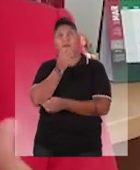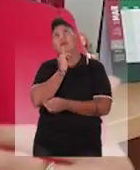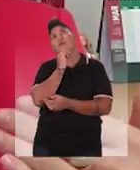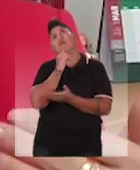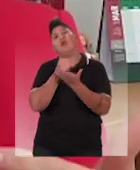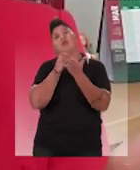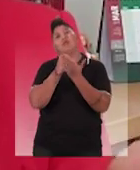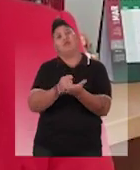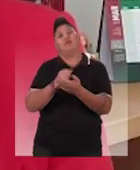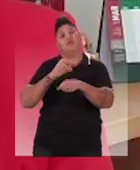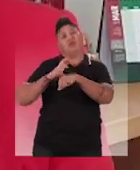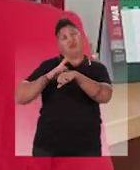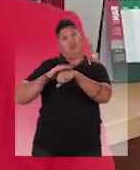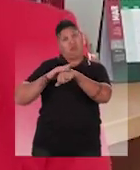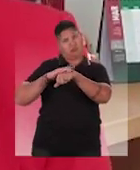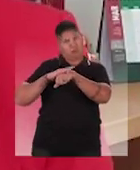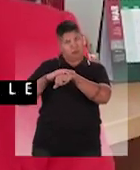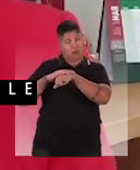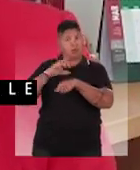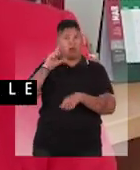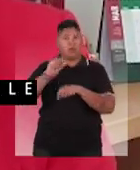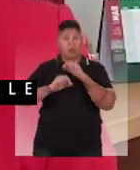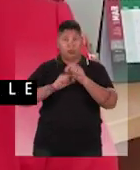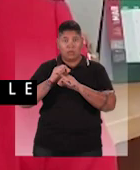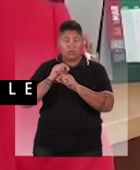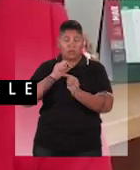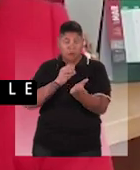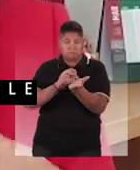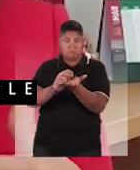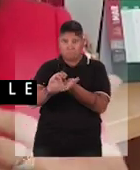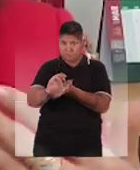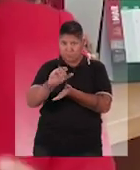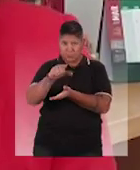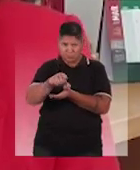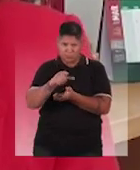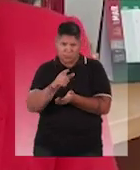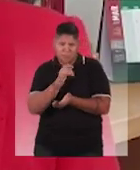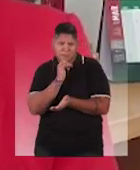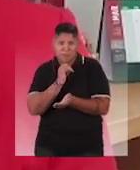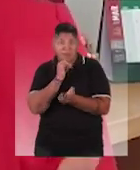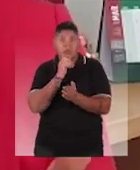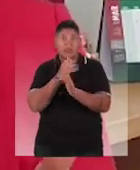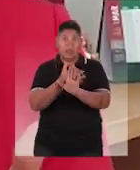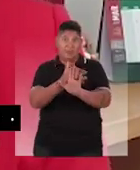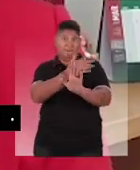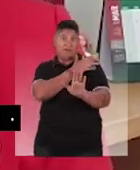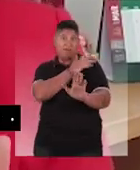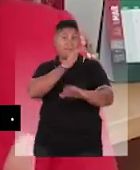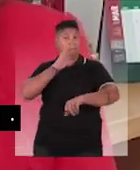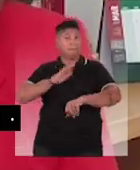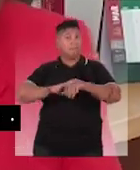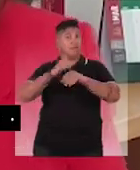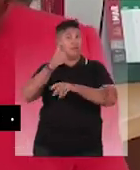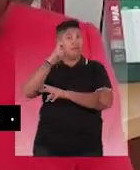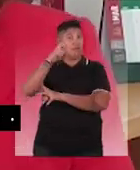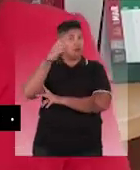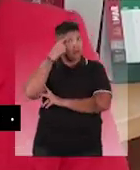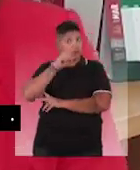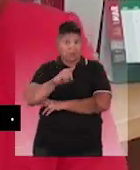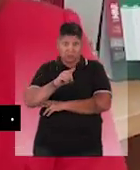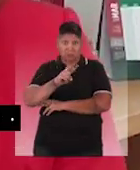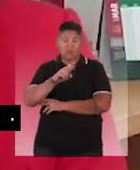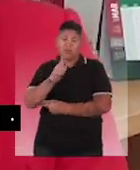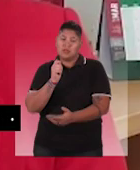inicialmente o auxílio-doença pelo acidente de trabalho, que é aquele auxílio que vai ser concedido no caso do afastamento superar